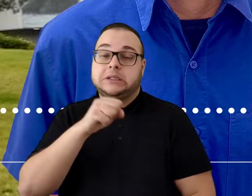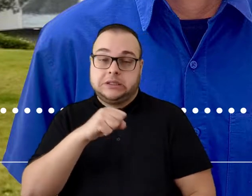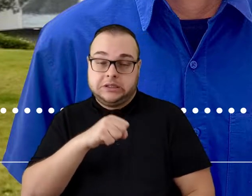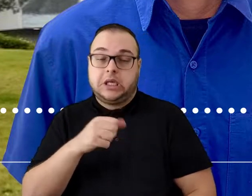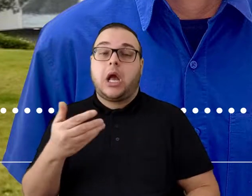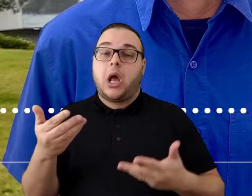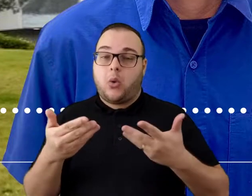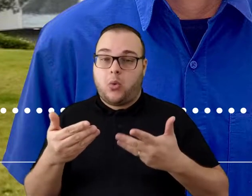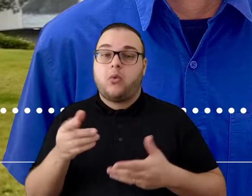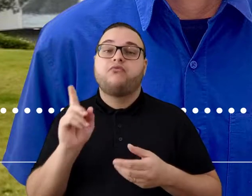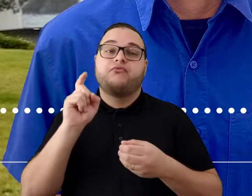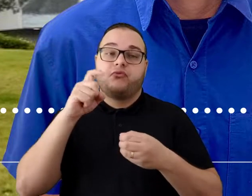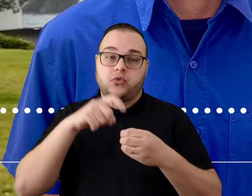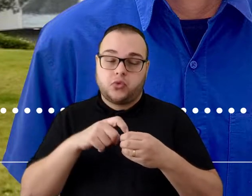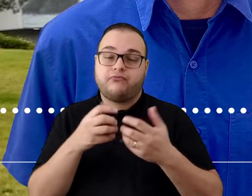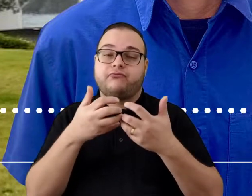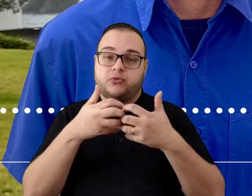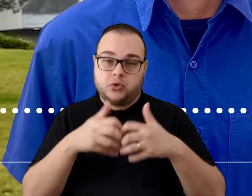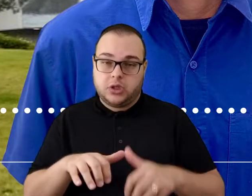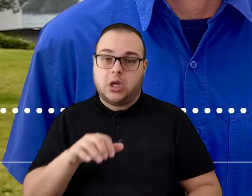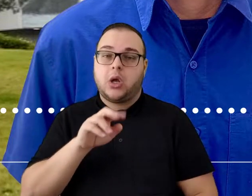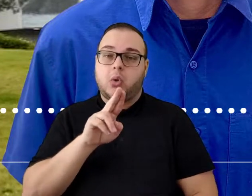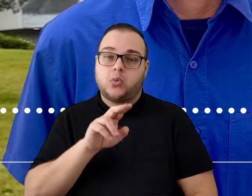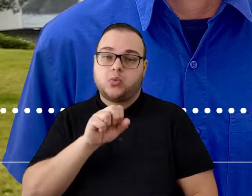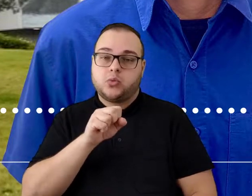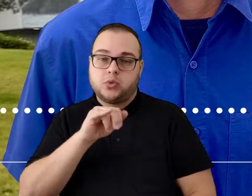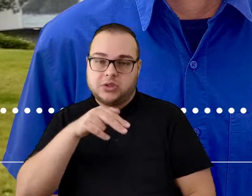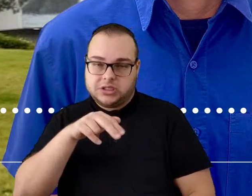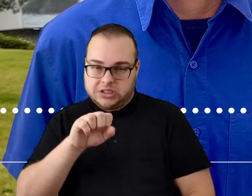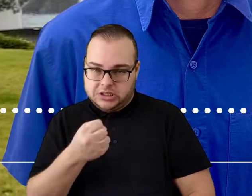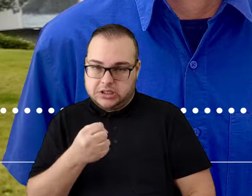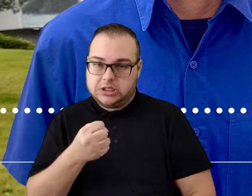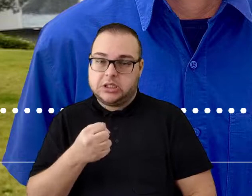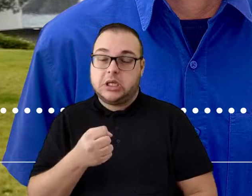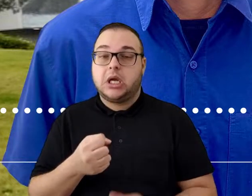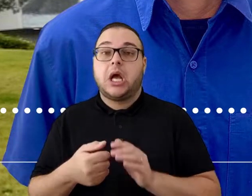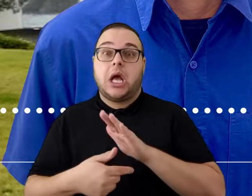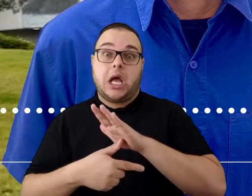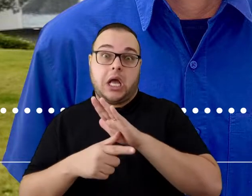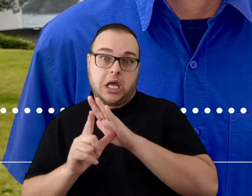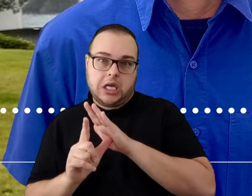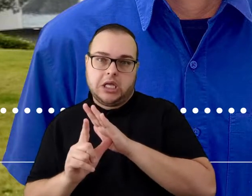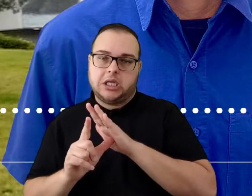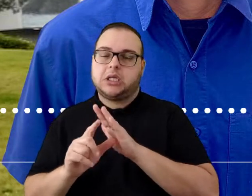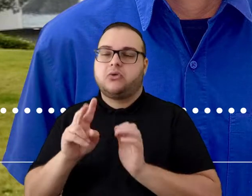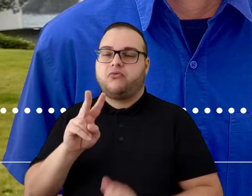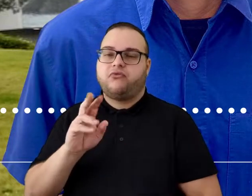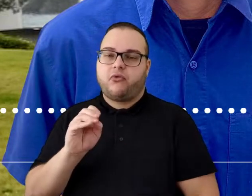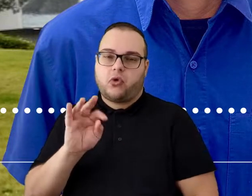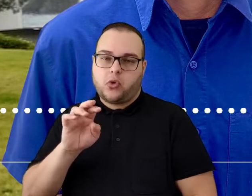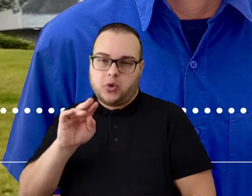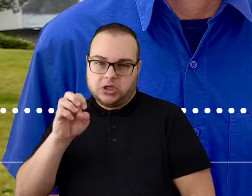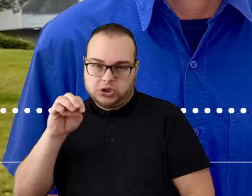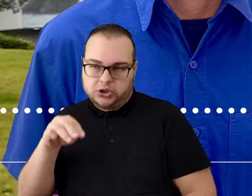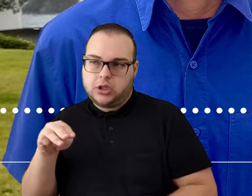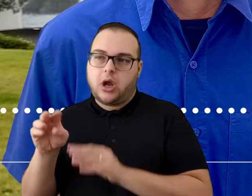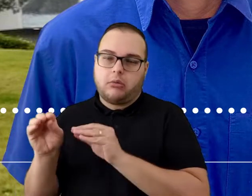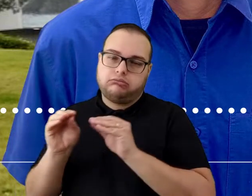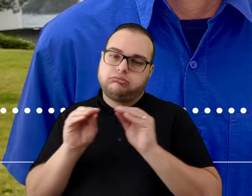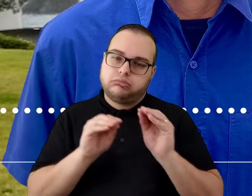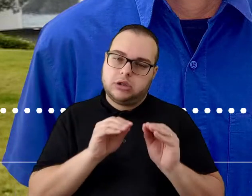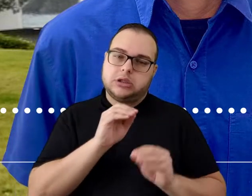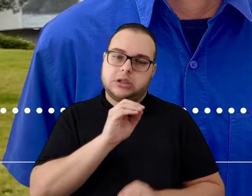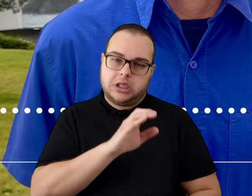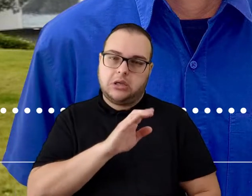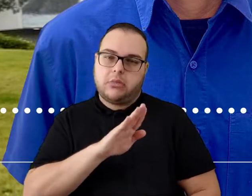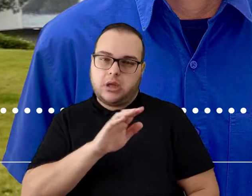usina voltou. As usinas voltaram para a CBA, né? E a gente tinha saído anteriormente para a Votorantia Energia. Então, tem colaboradores da gente